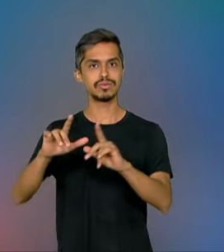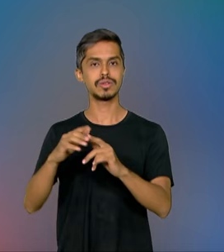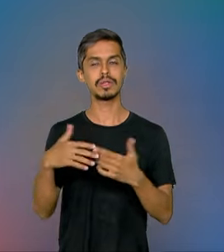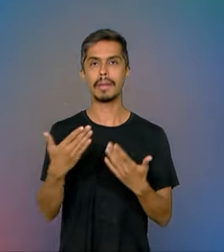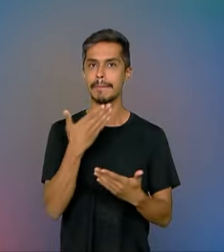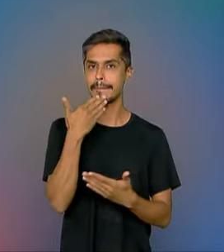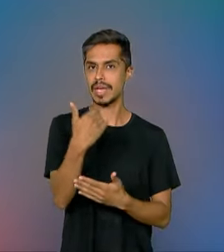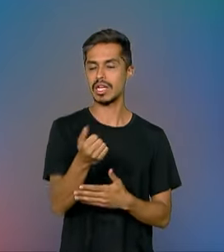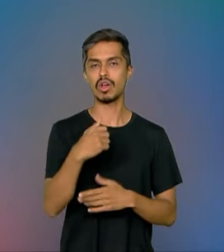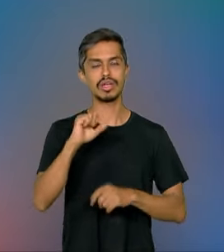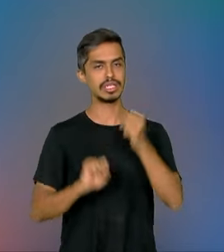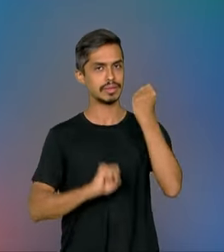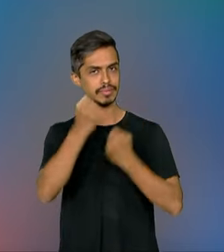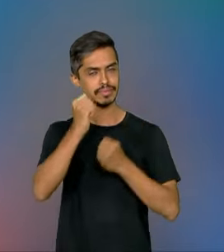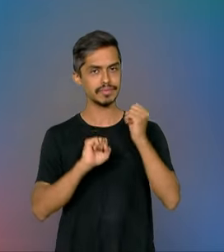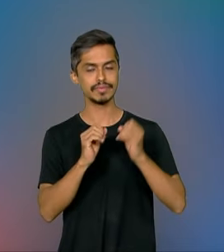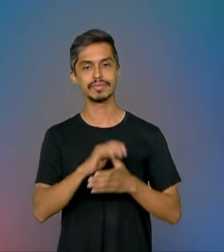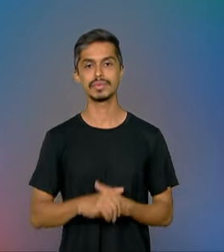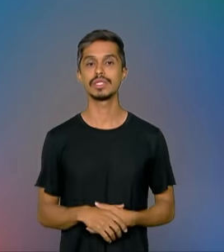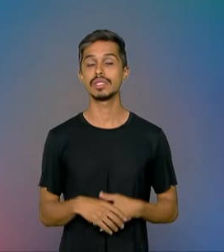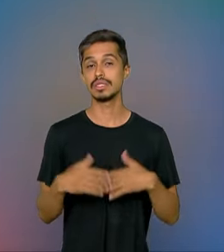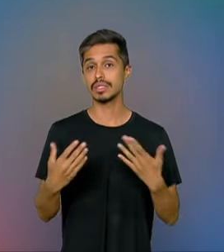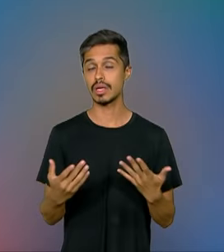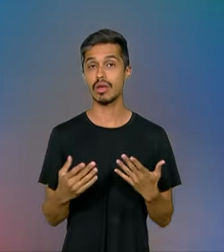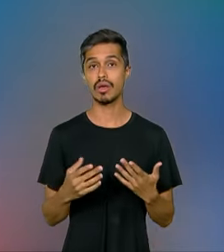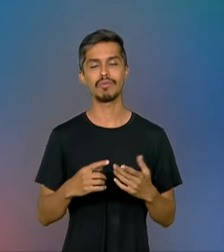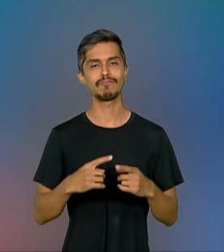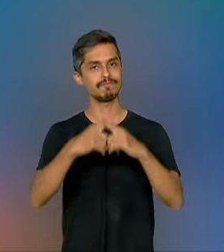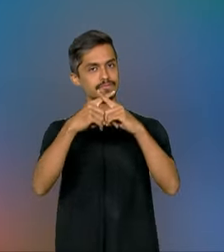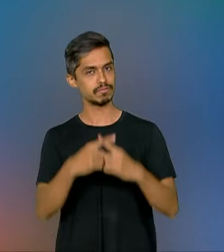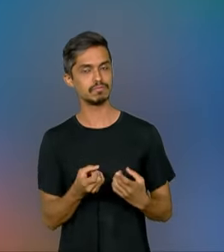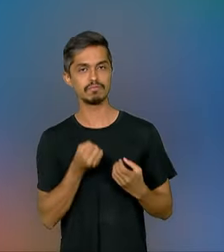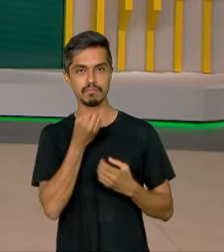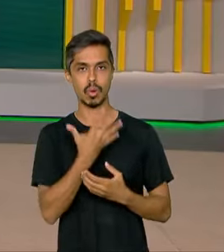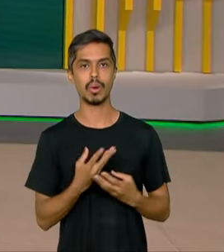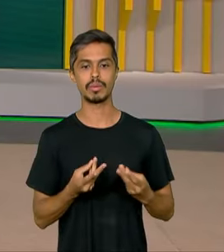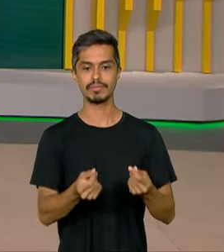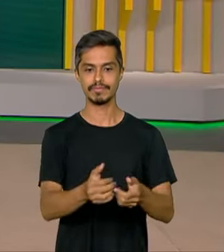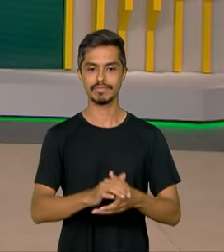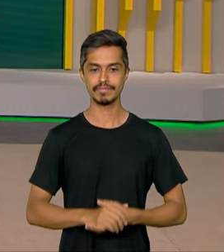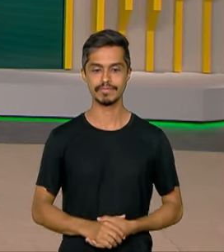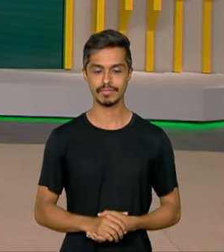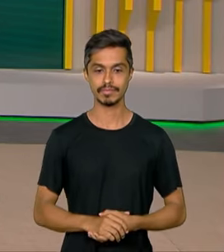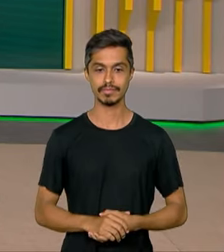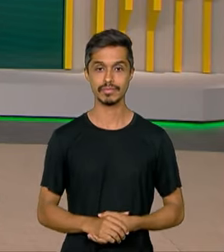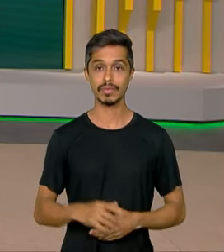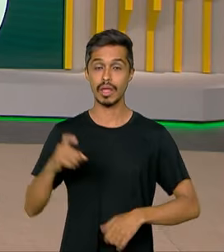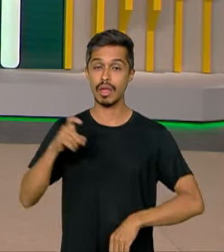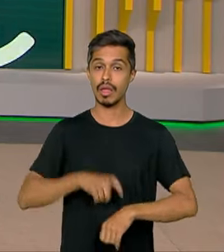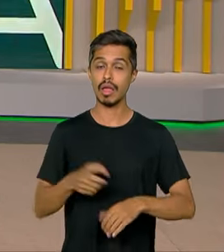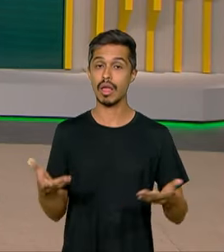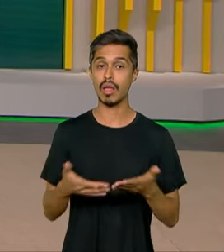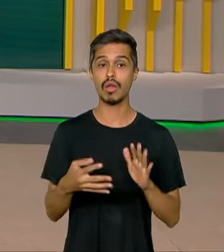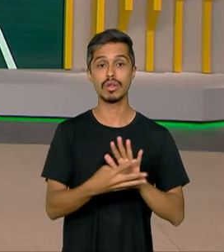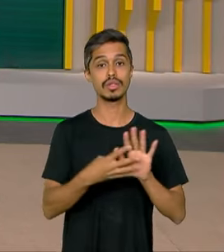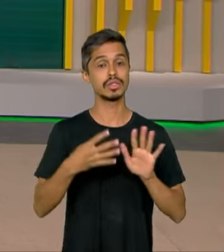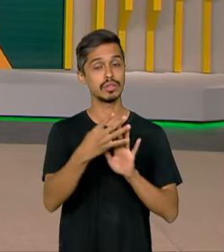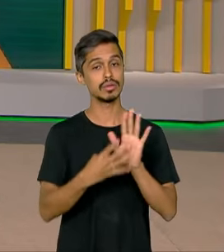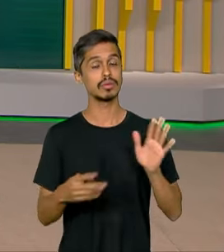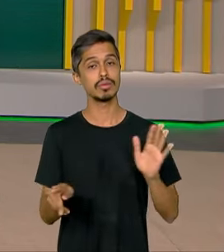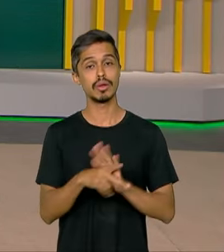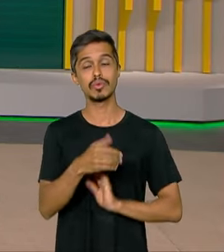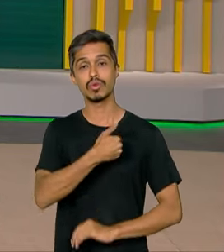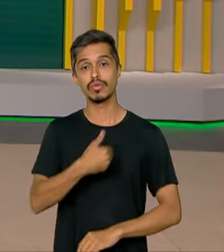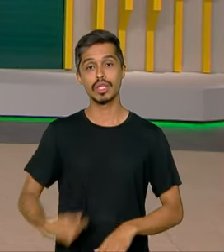patamar das empresas e com competitividade. Hora de destacar agendas do governo